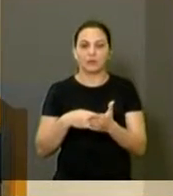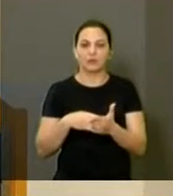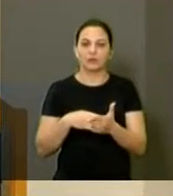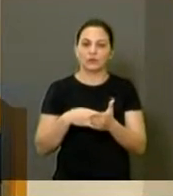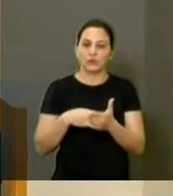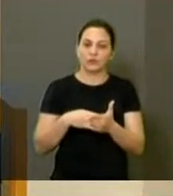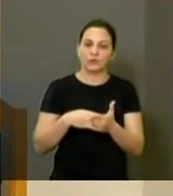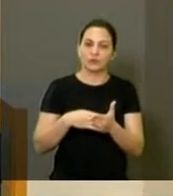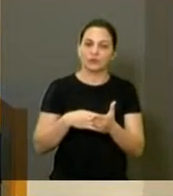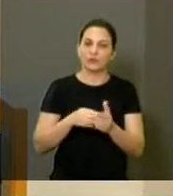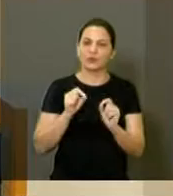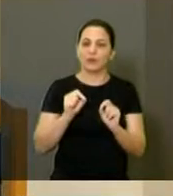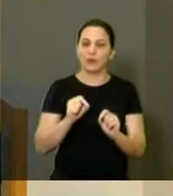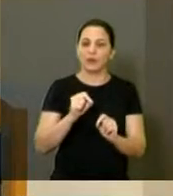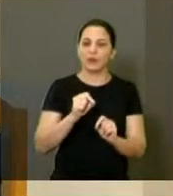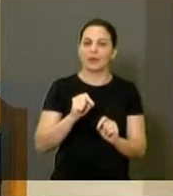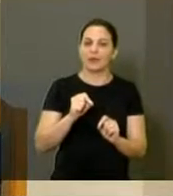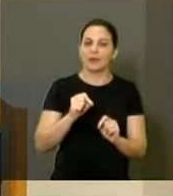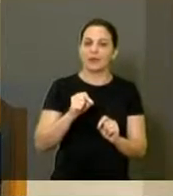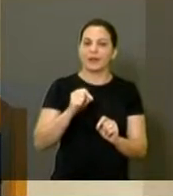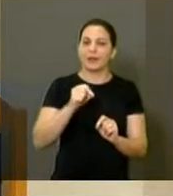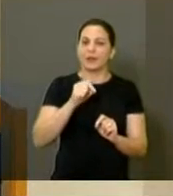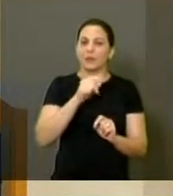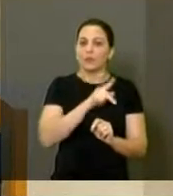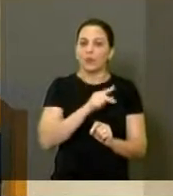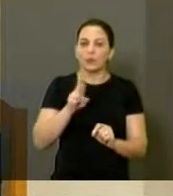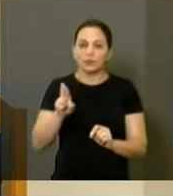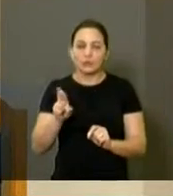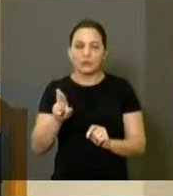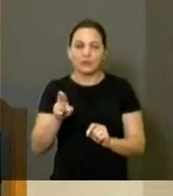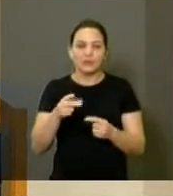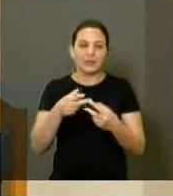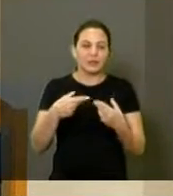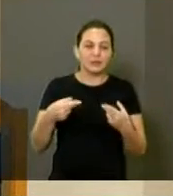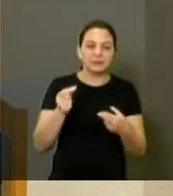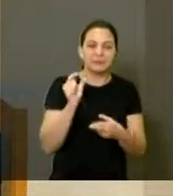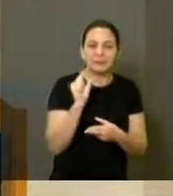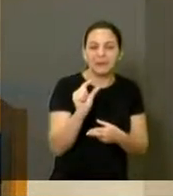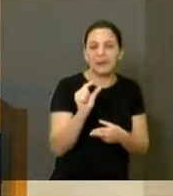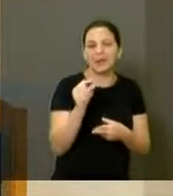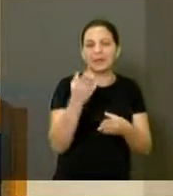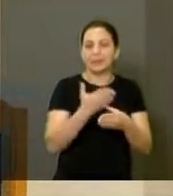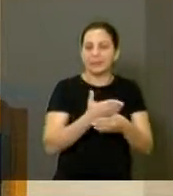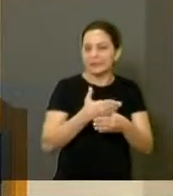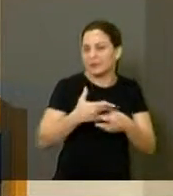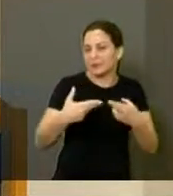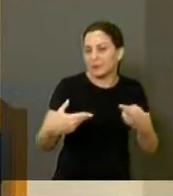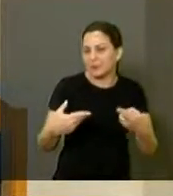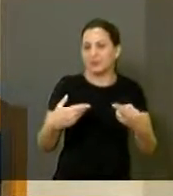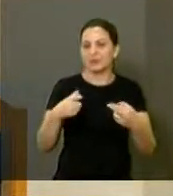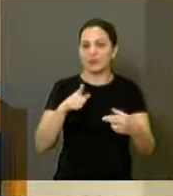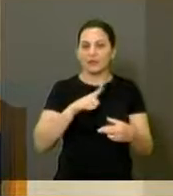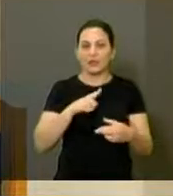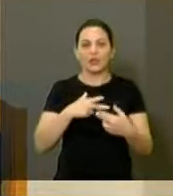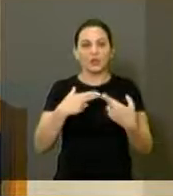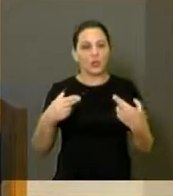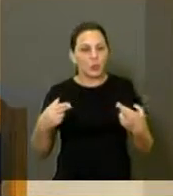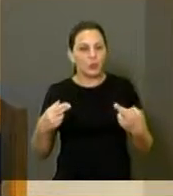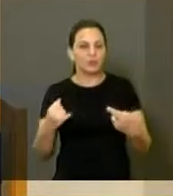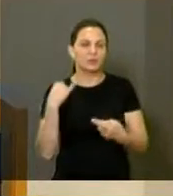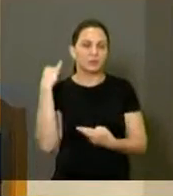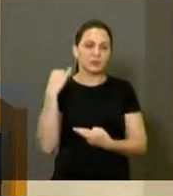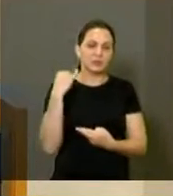o Ministério Público, a promotoria, com coisas pequenas, que eu considero uma coisa pequena, que eles têm coisas muito mais importantes a fazer, mas que,